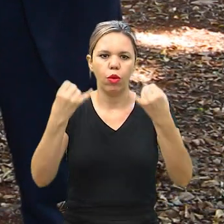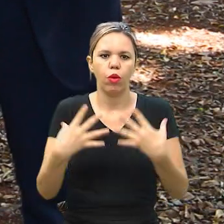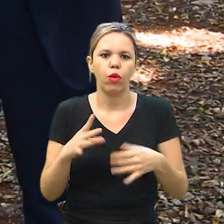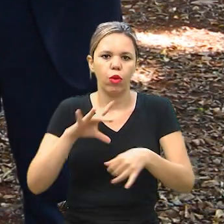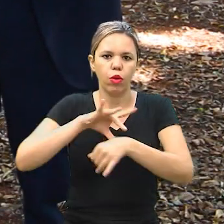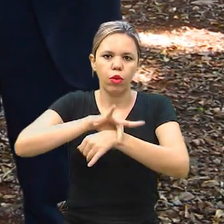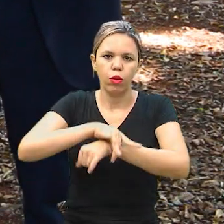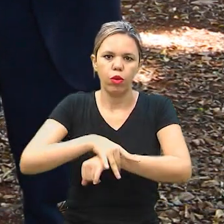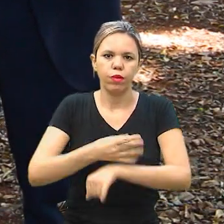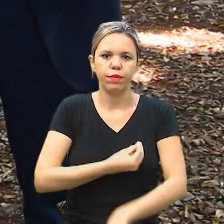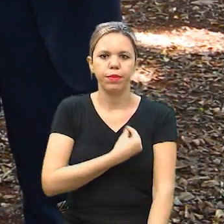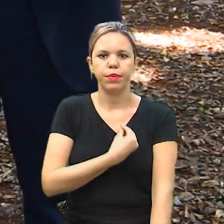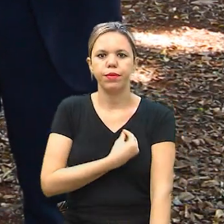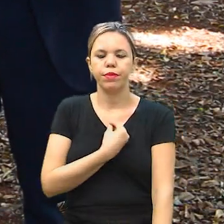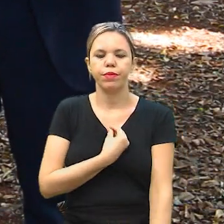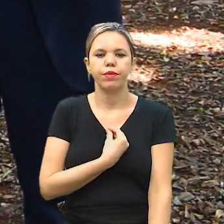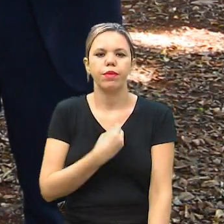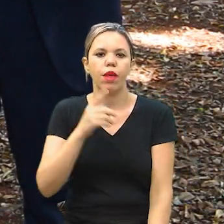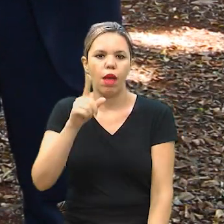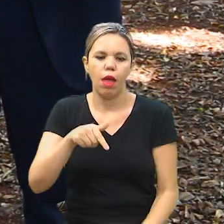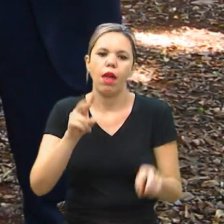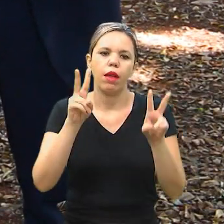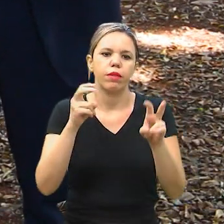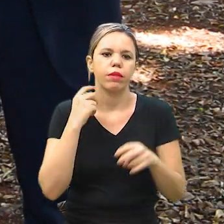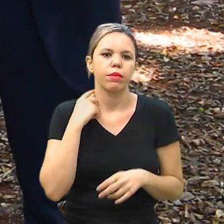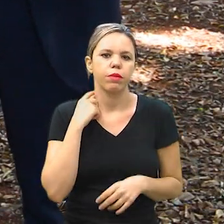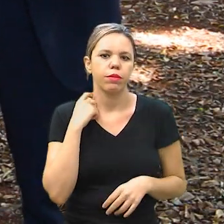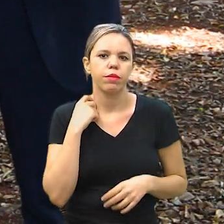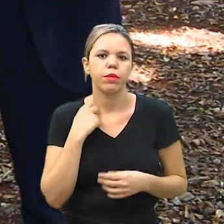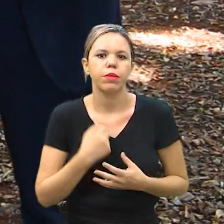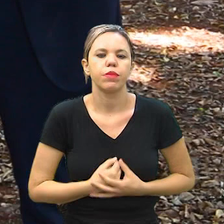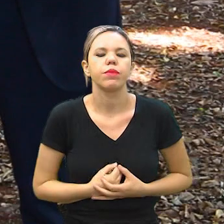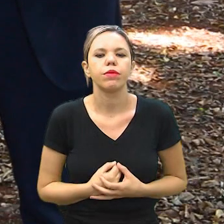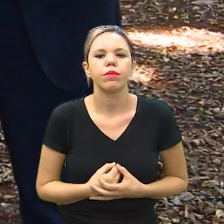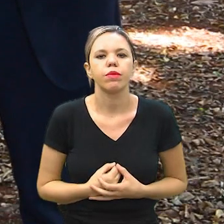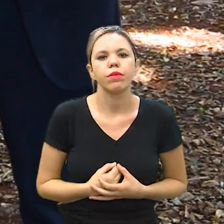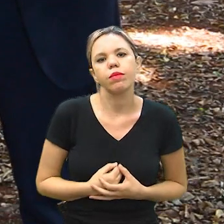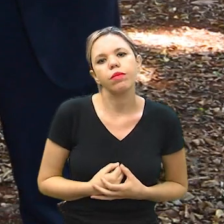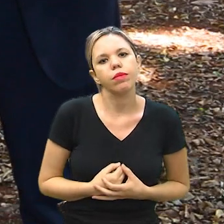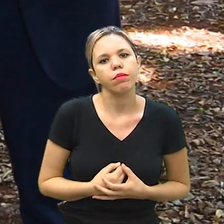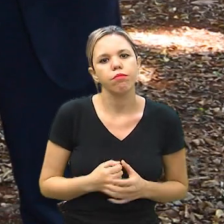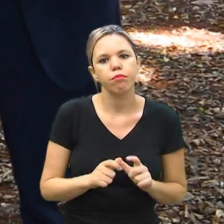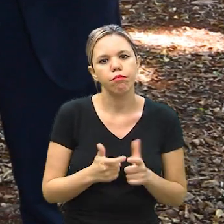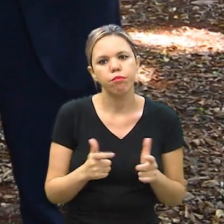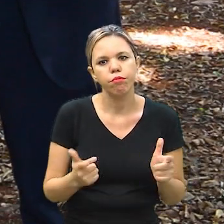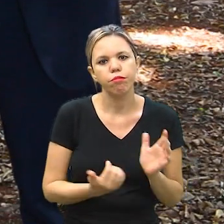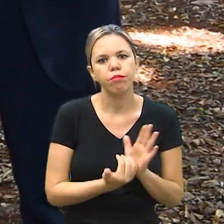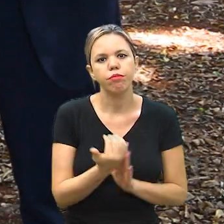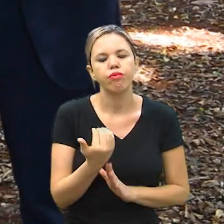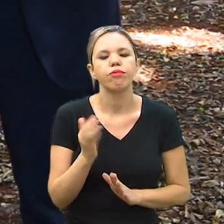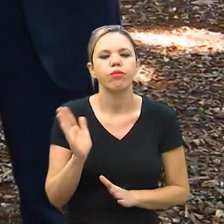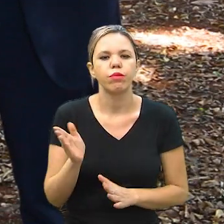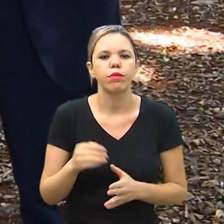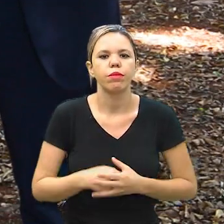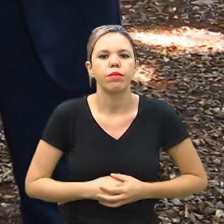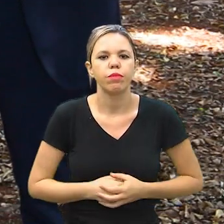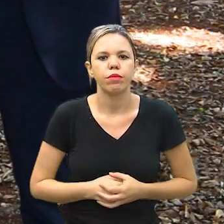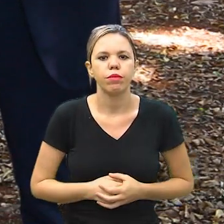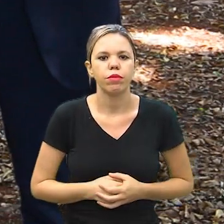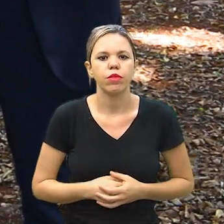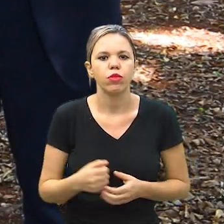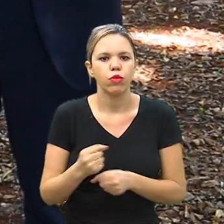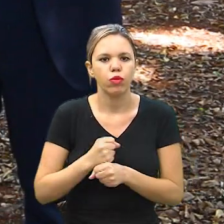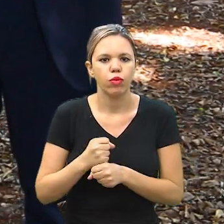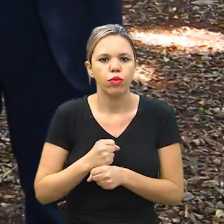seguro de vida. Esse é um tema que vem crescendo, né? Já vinha crescendo nos